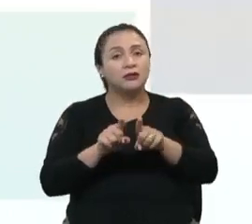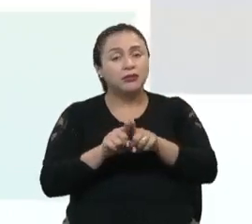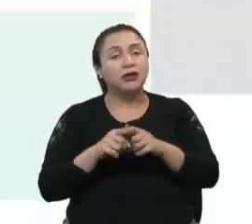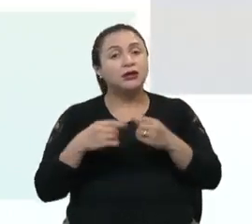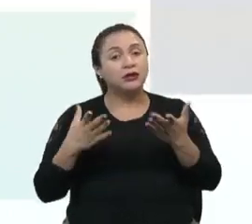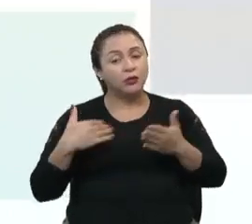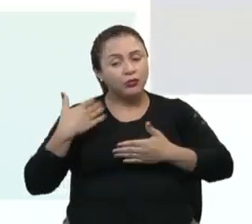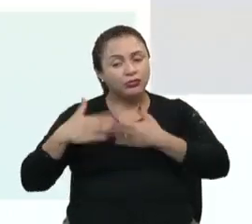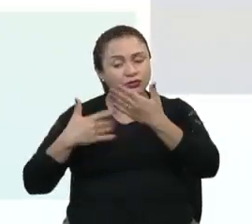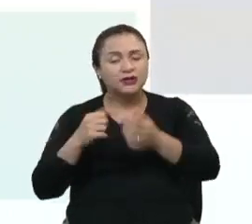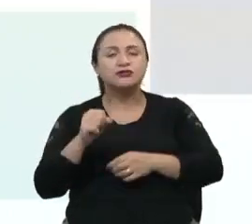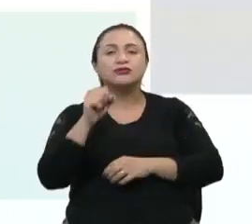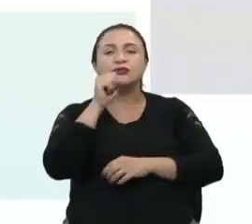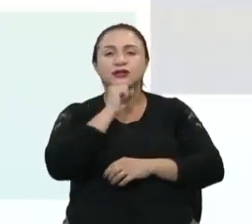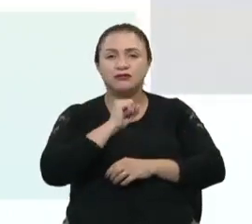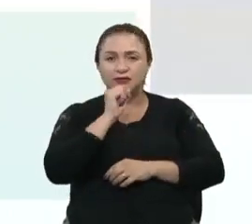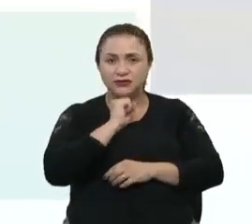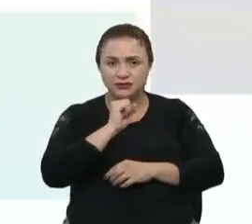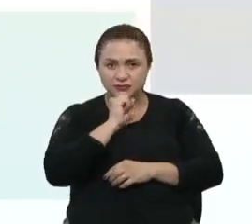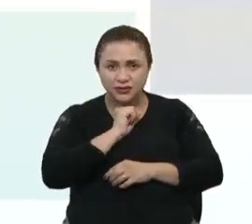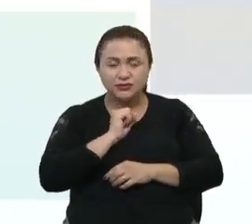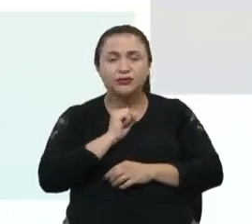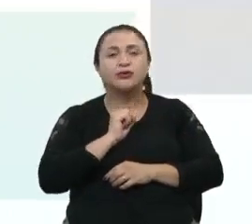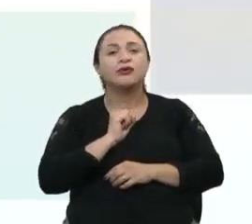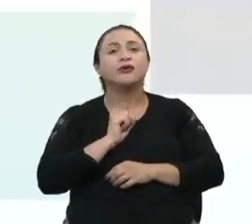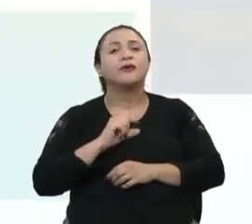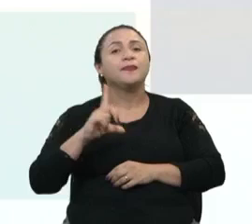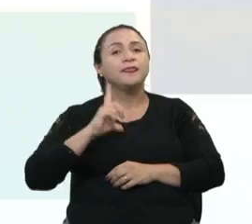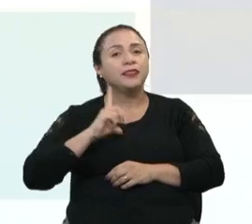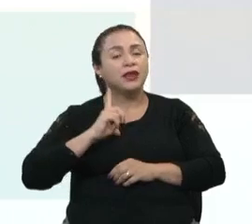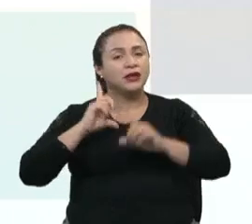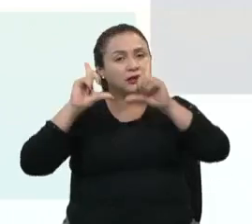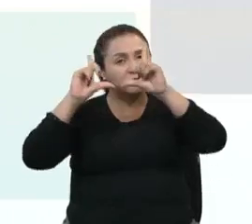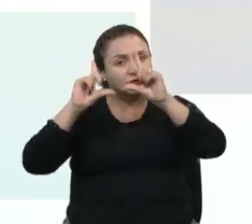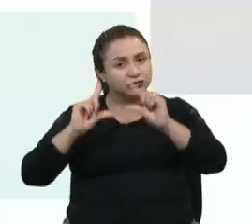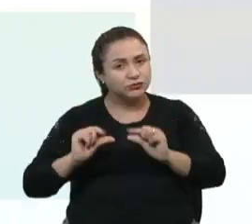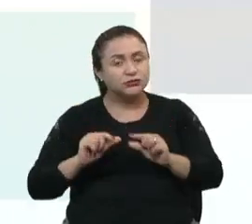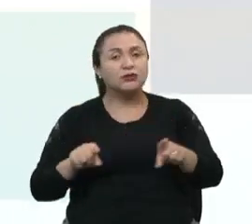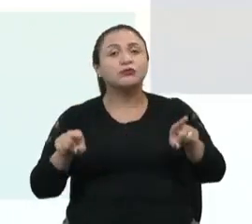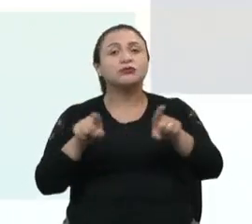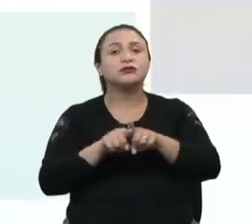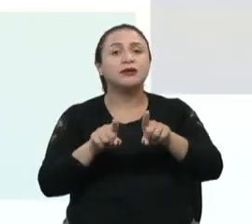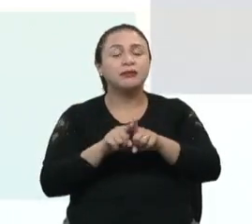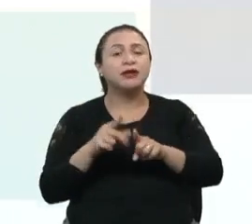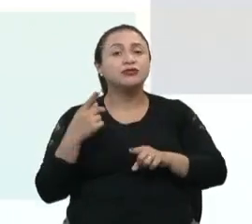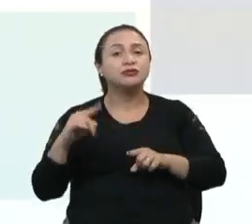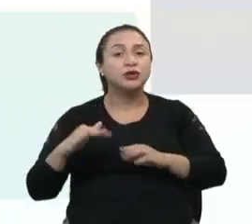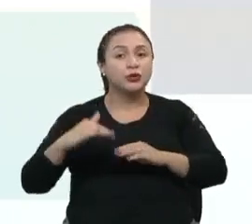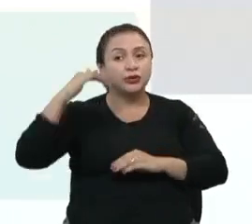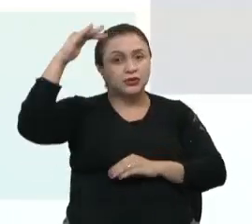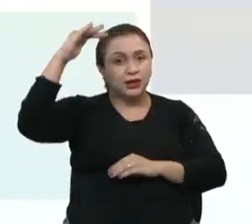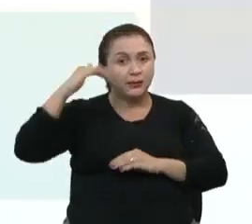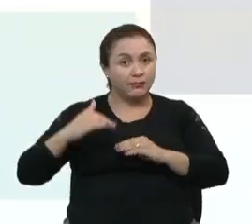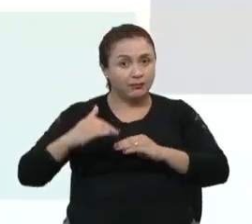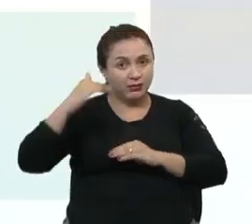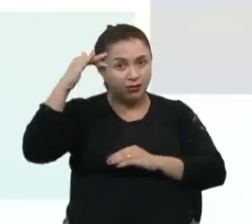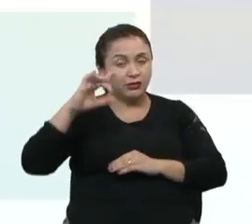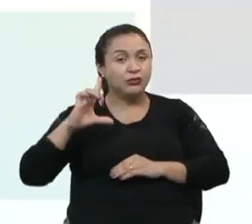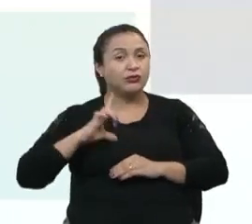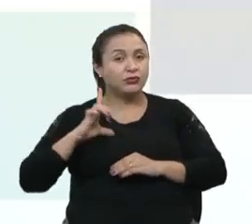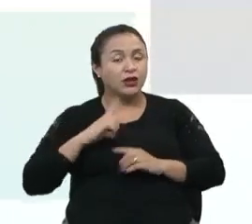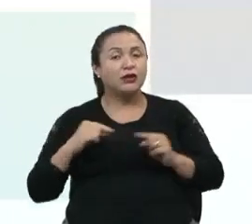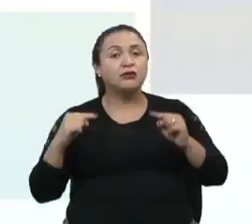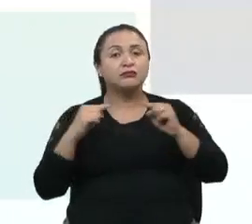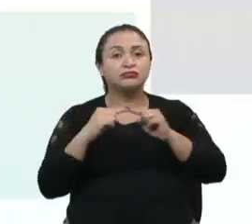envelhecimento, ele leva à diminuição também da estatura, em função de